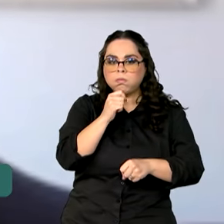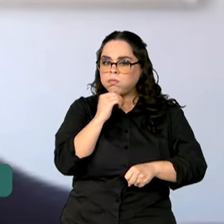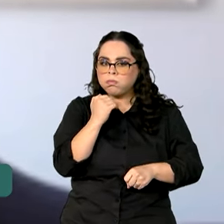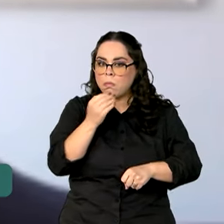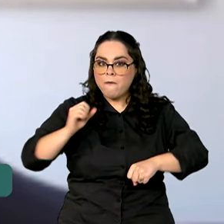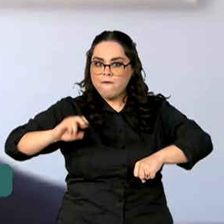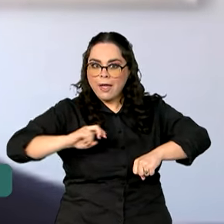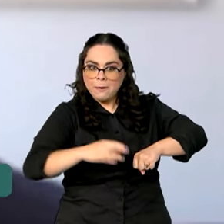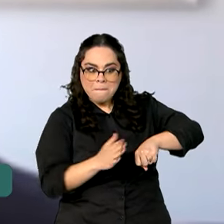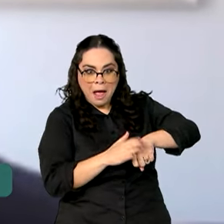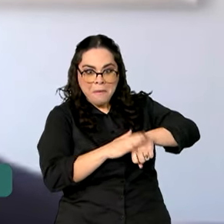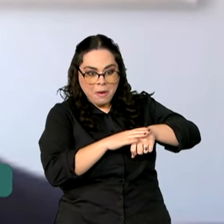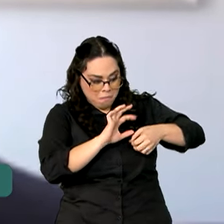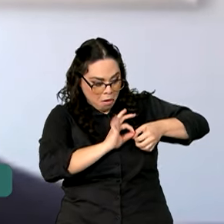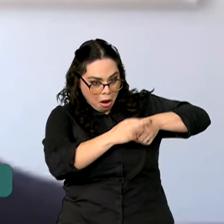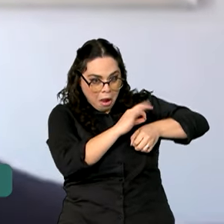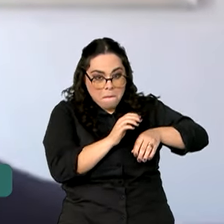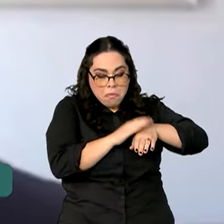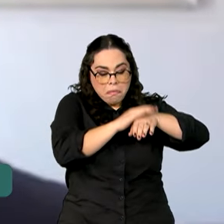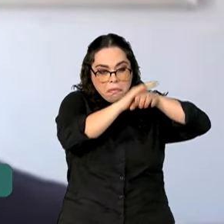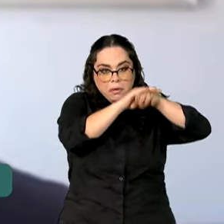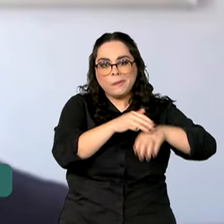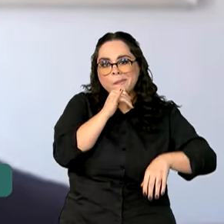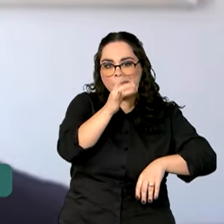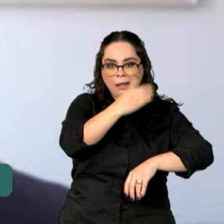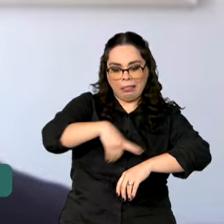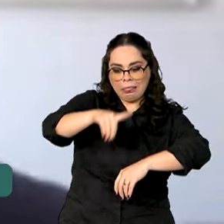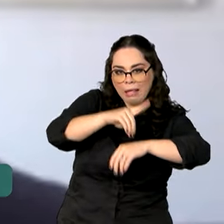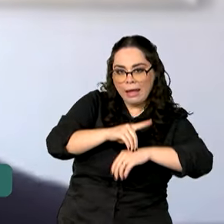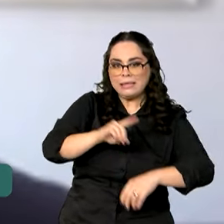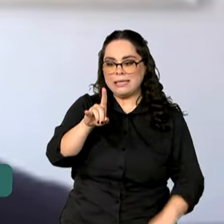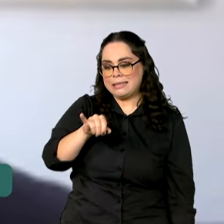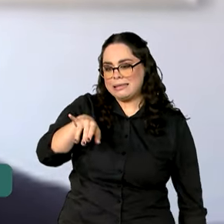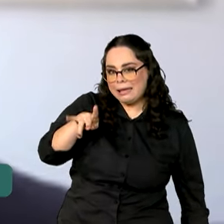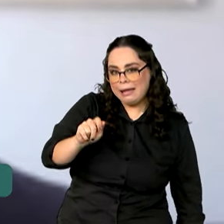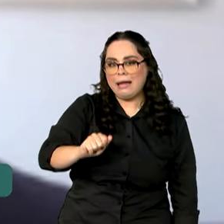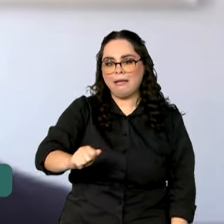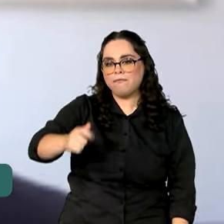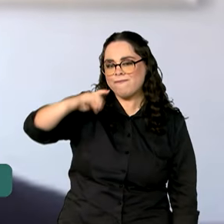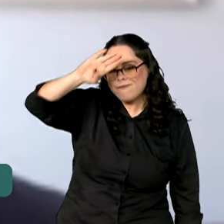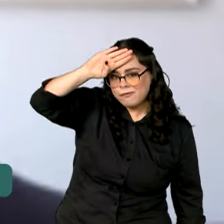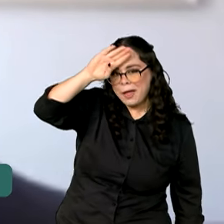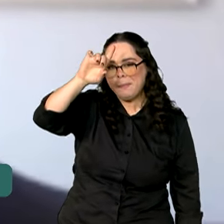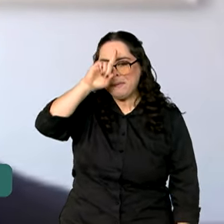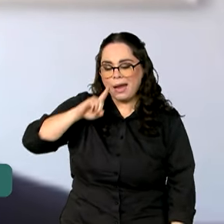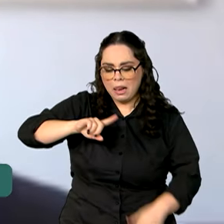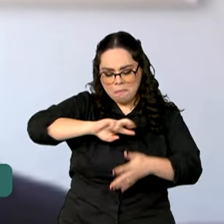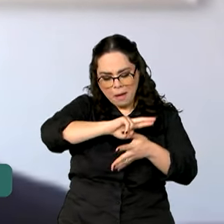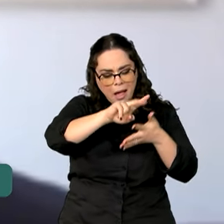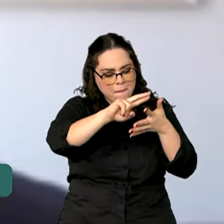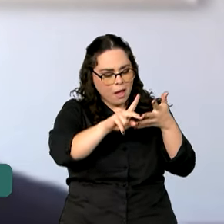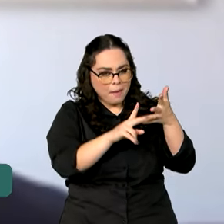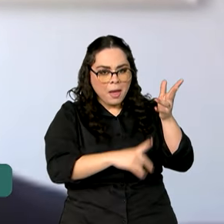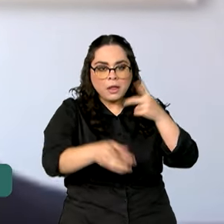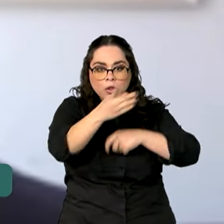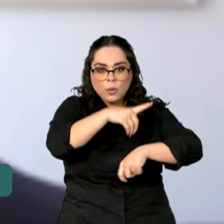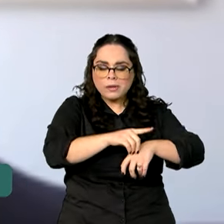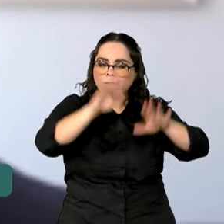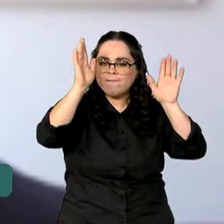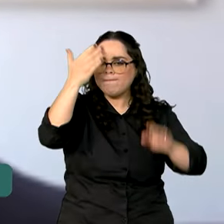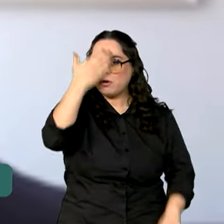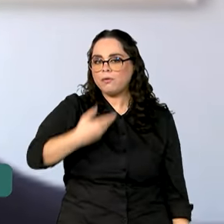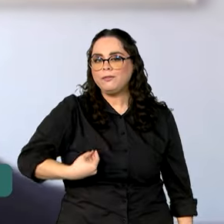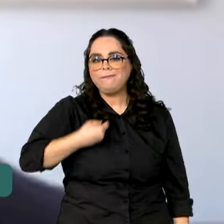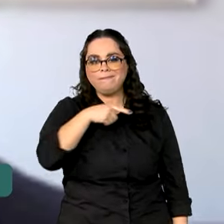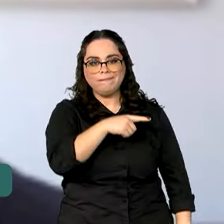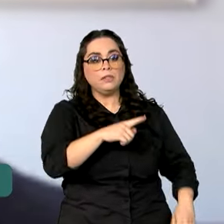vírus entrarem. Então, dengue, zika, chikungunya, febre amarela, todos esses vírus foram provados que a